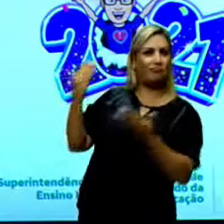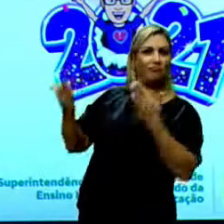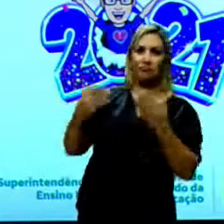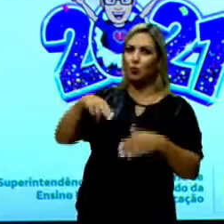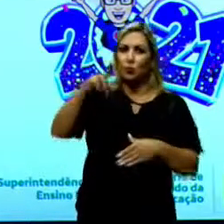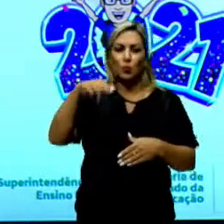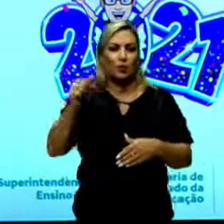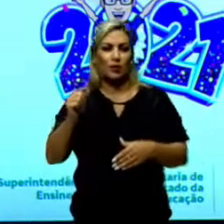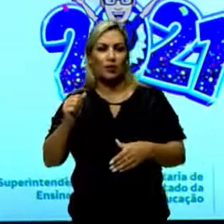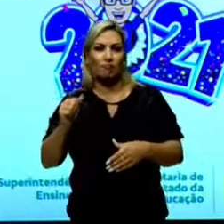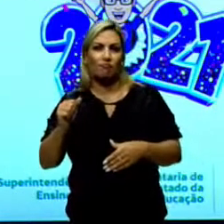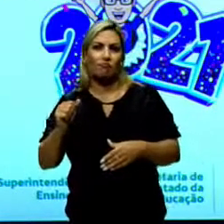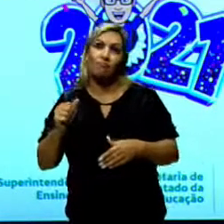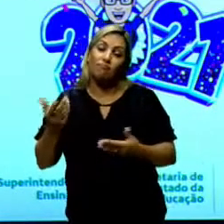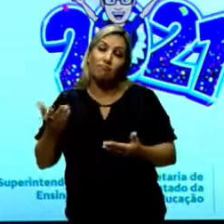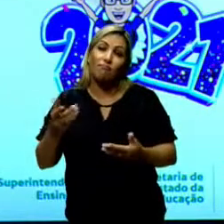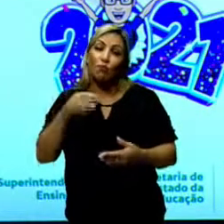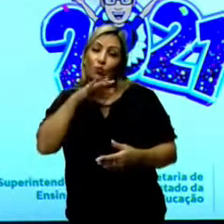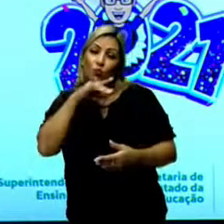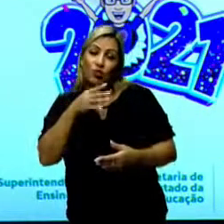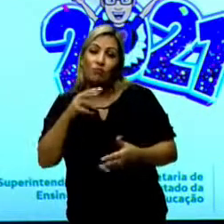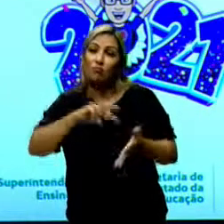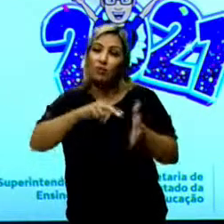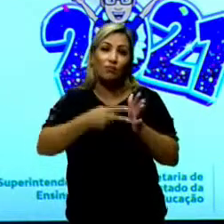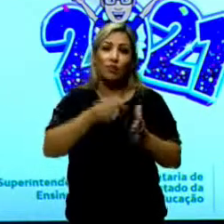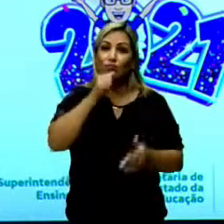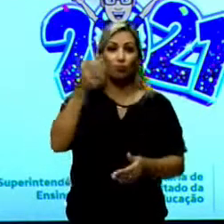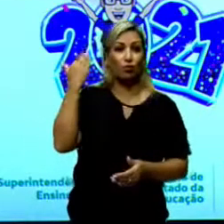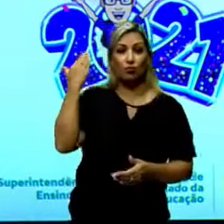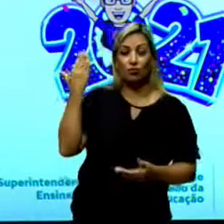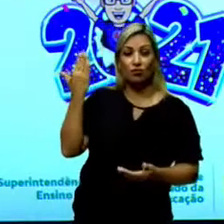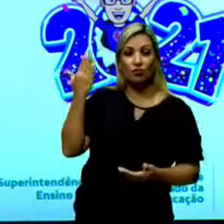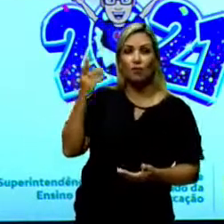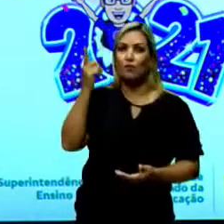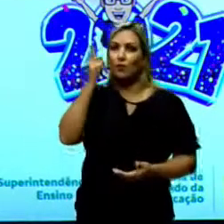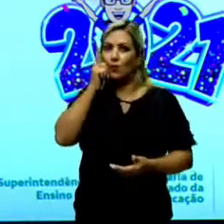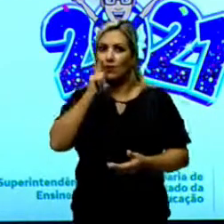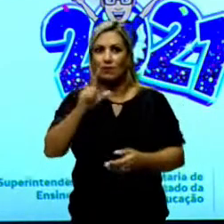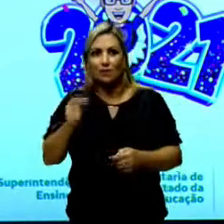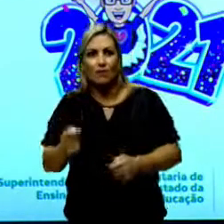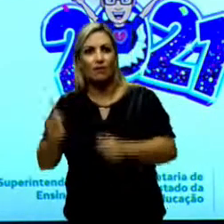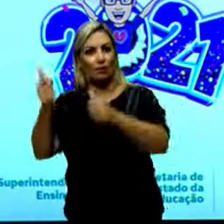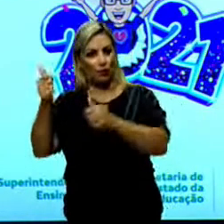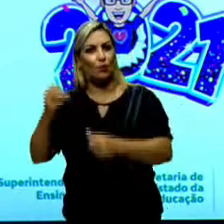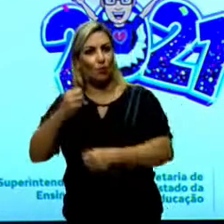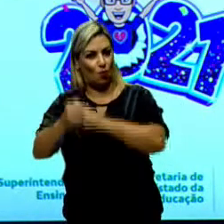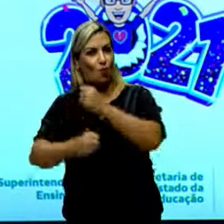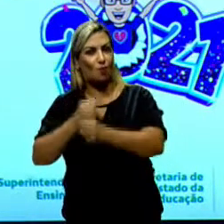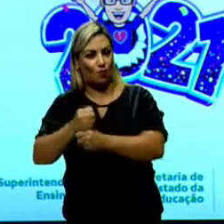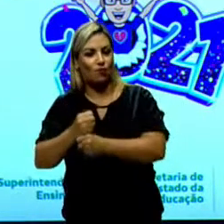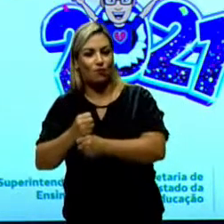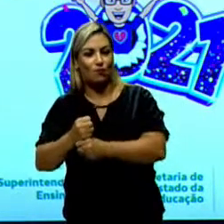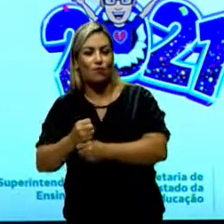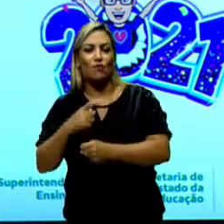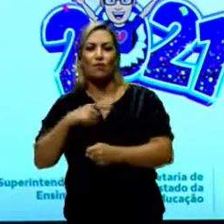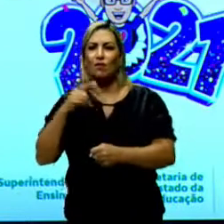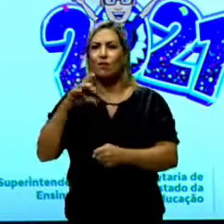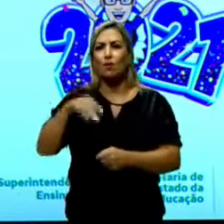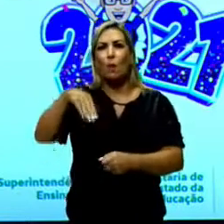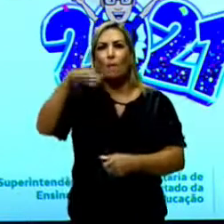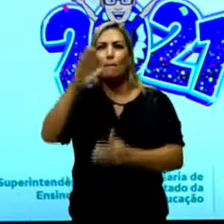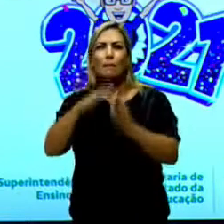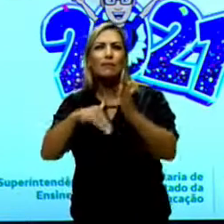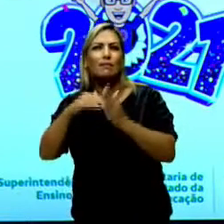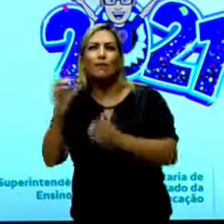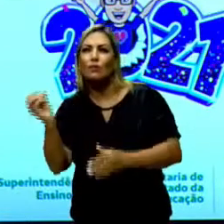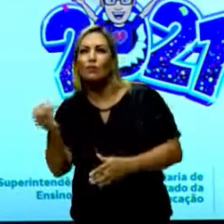Mal vivido, talvez ou sem sentido. Para você ganhar um ano, não apenas pintado de novo,